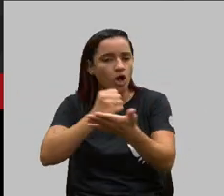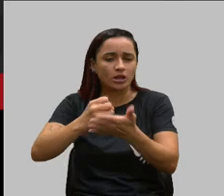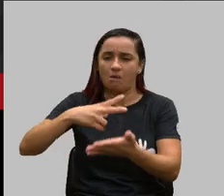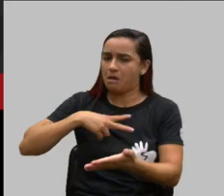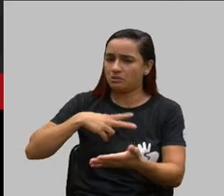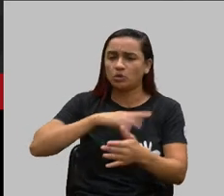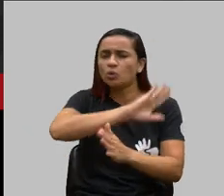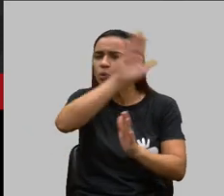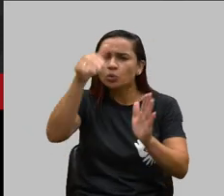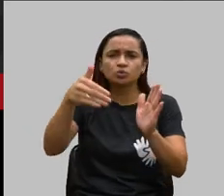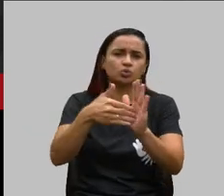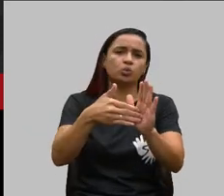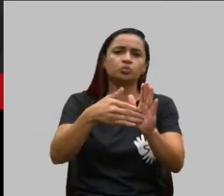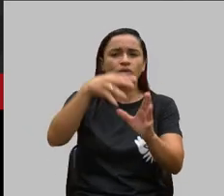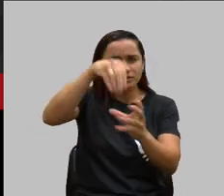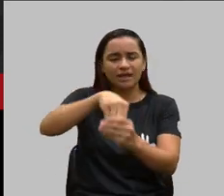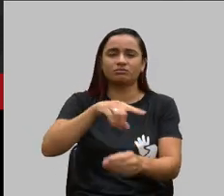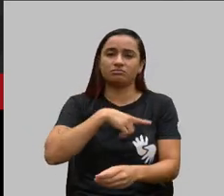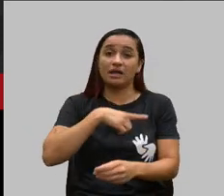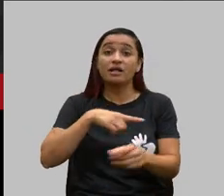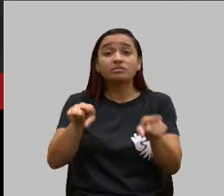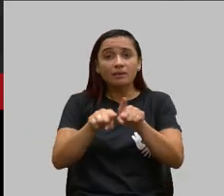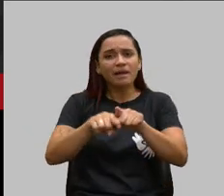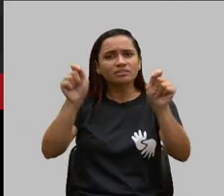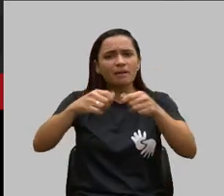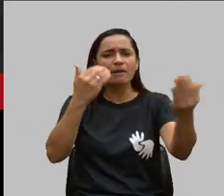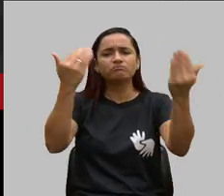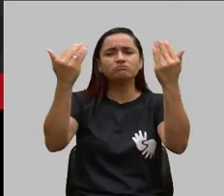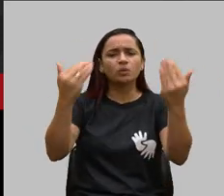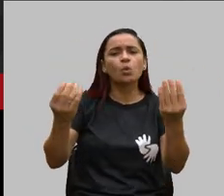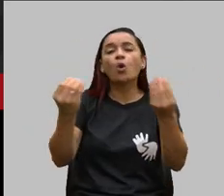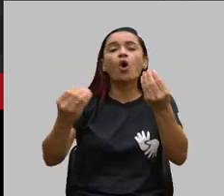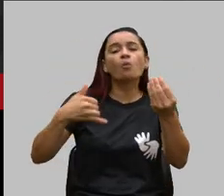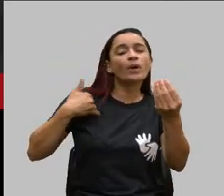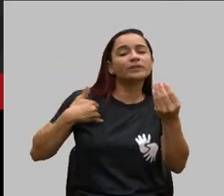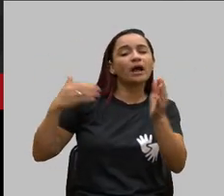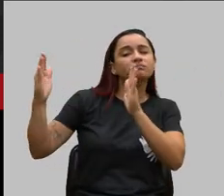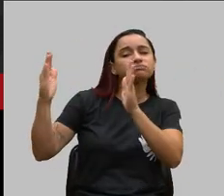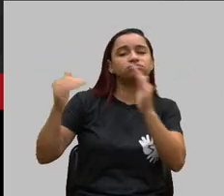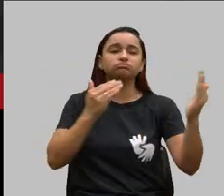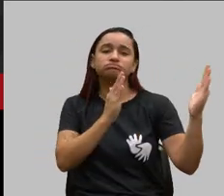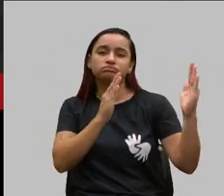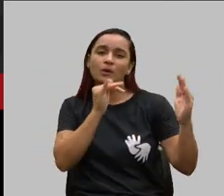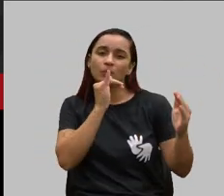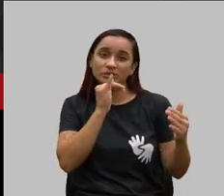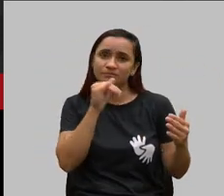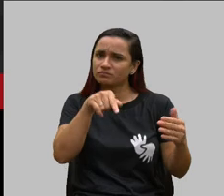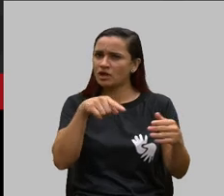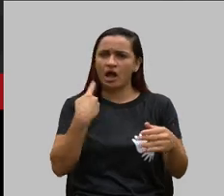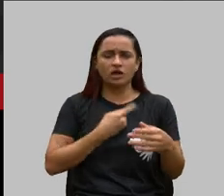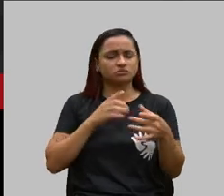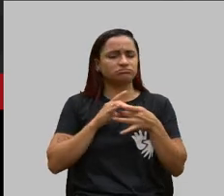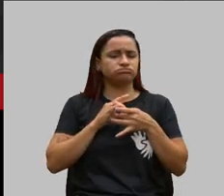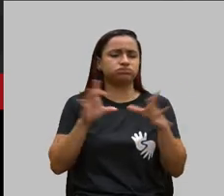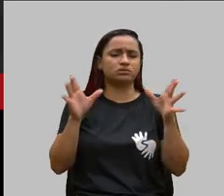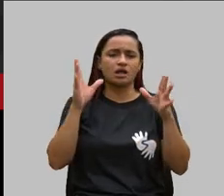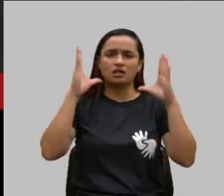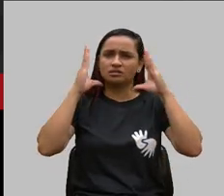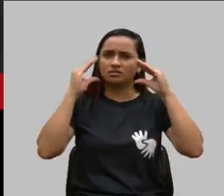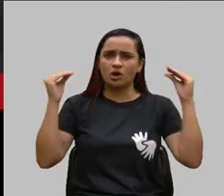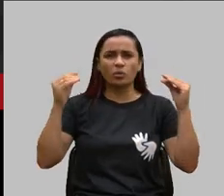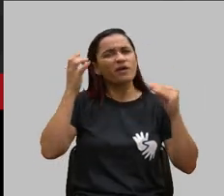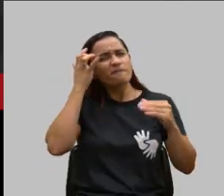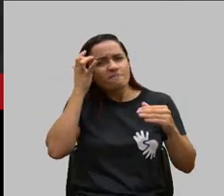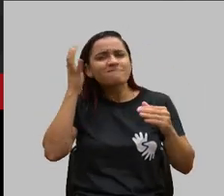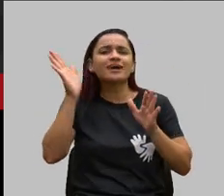por faixa etária, então são dados bem legais e que a agência disponibiliza com muita tranquilidade, é muito fácil de